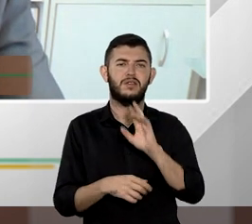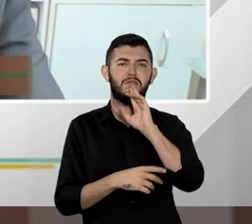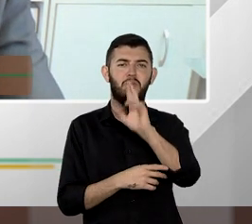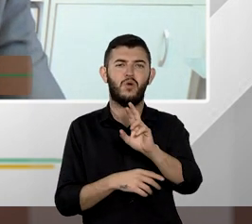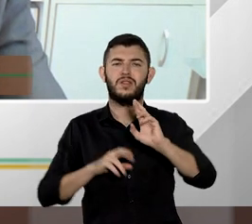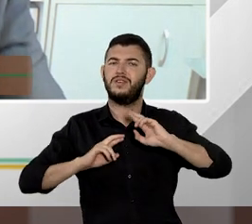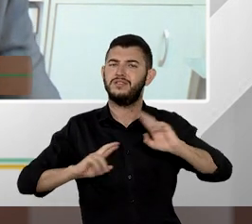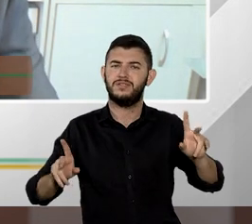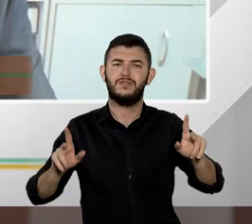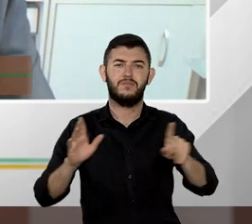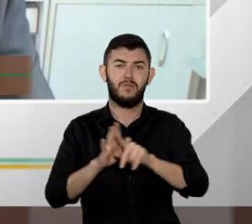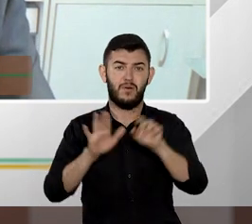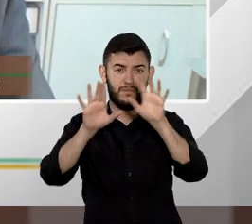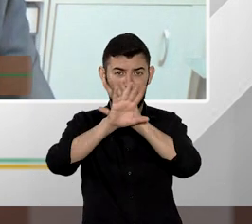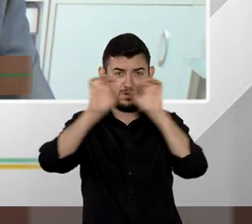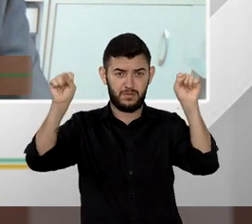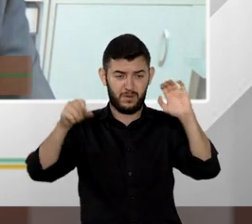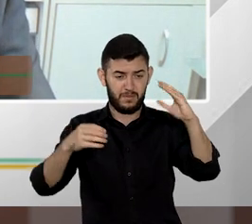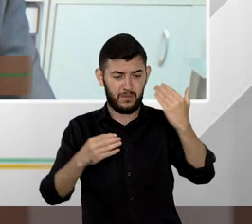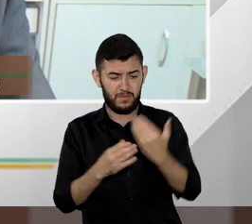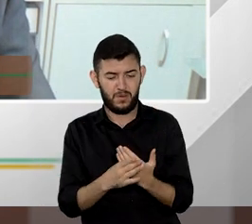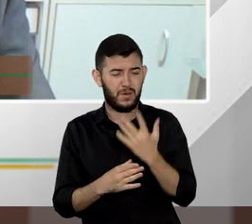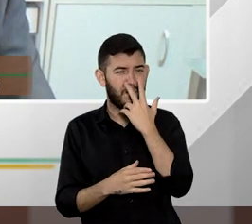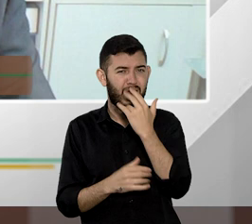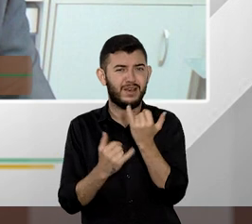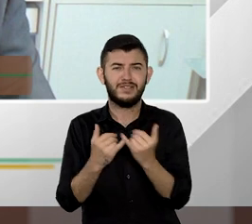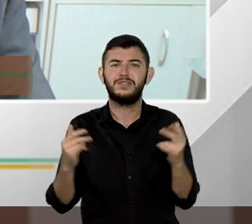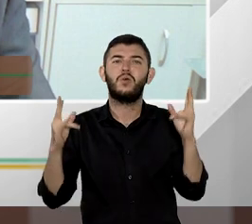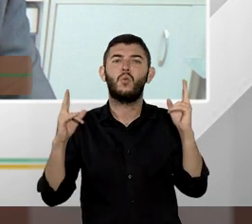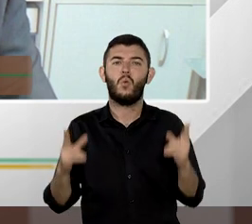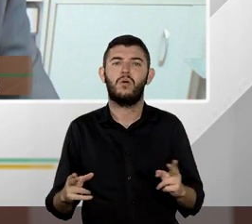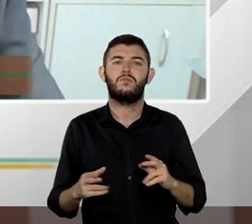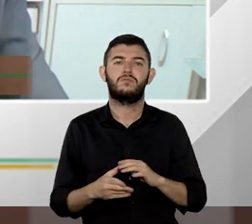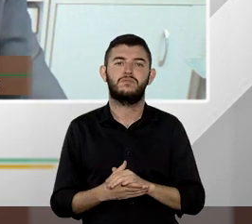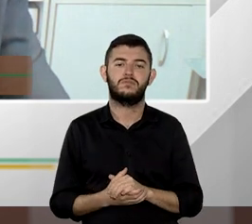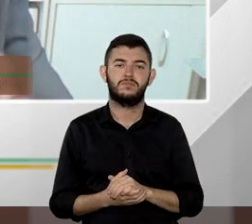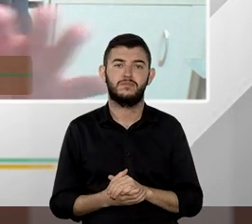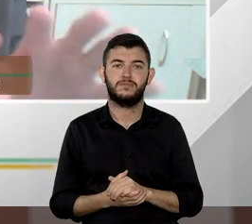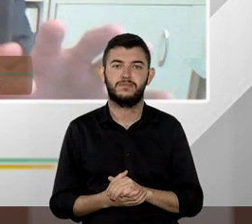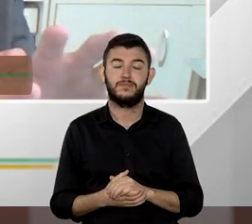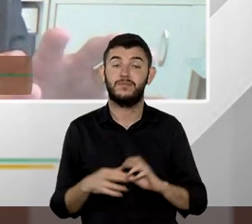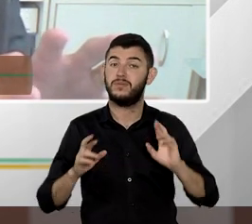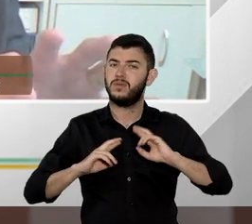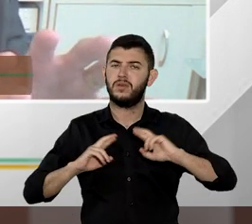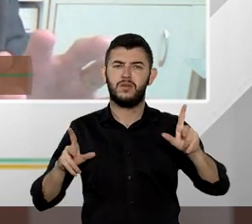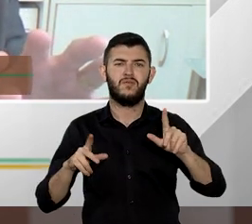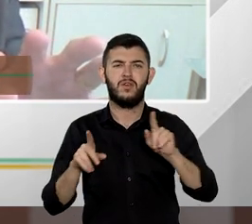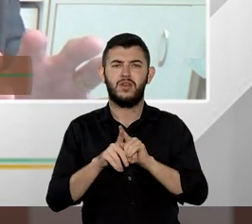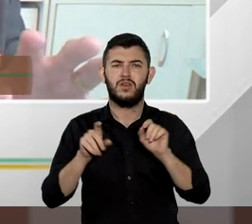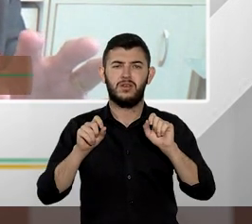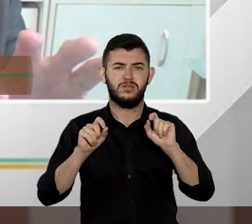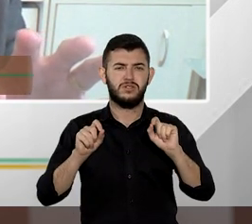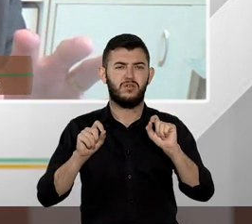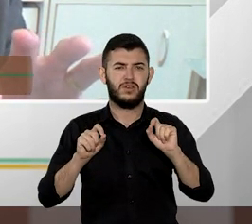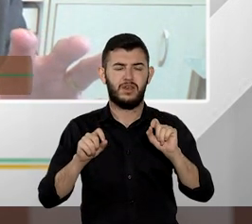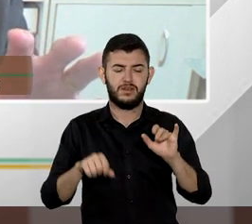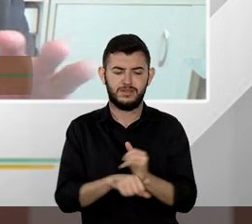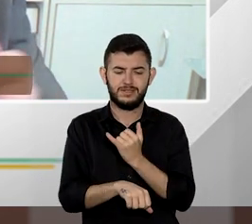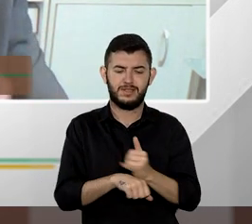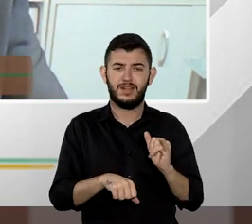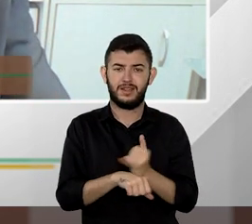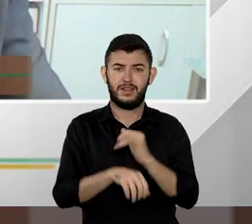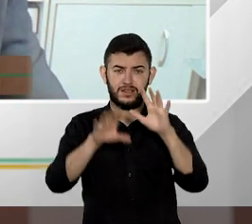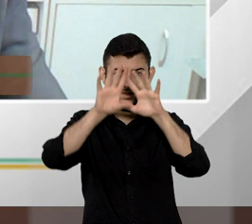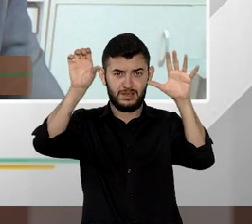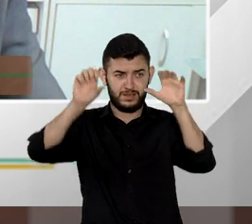distintas do tribunal para os mesmos casos para casos semelhantes diferente é o sistema da repercussão geral no Supremo